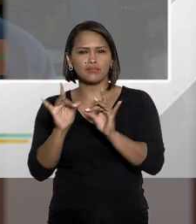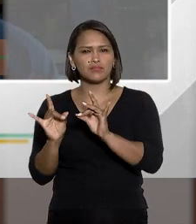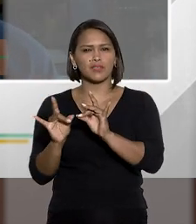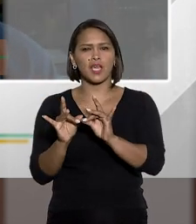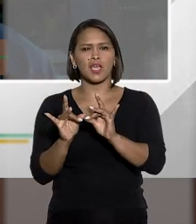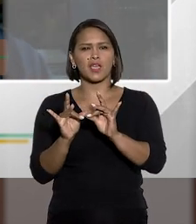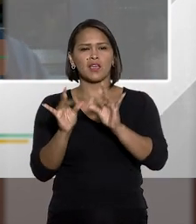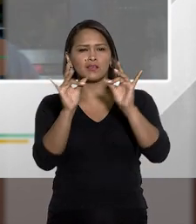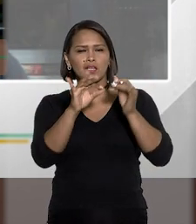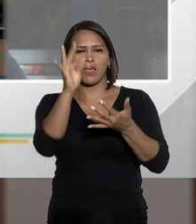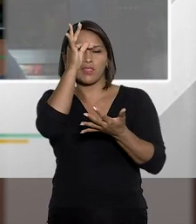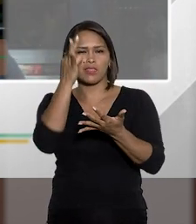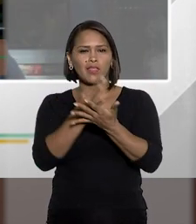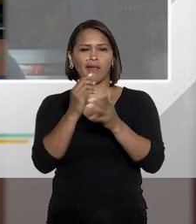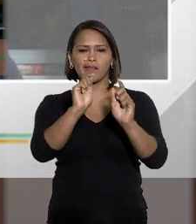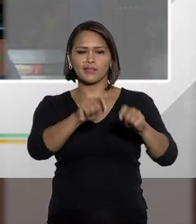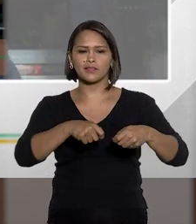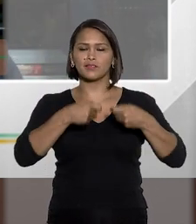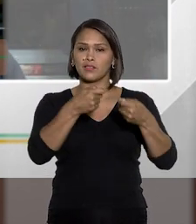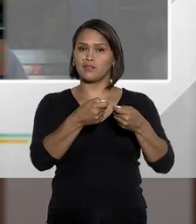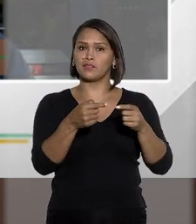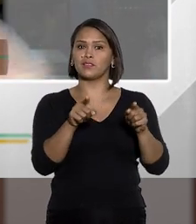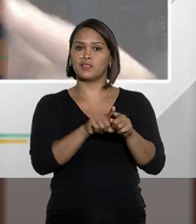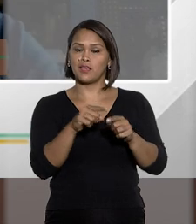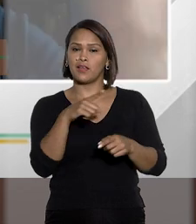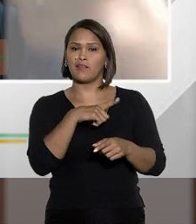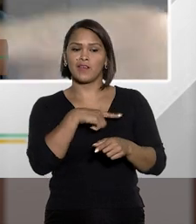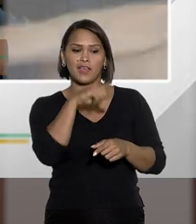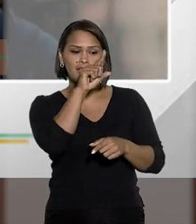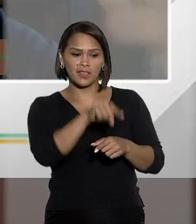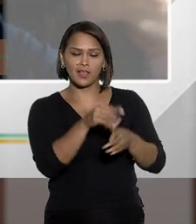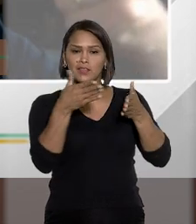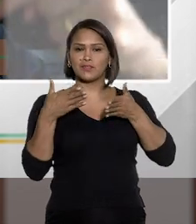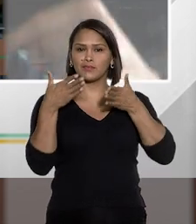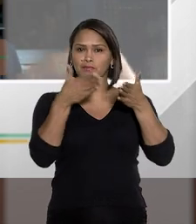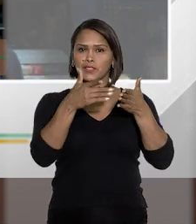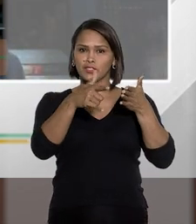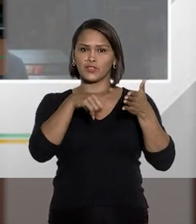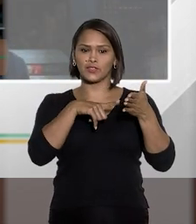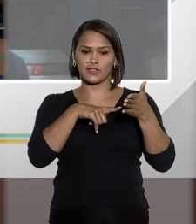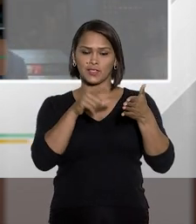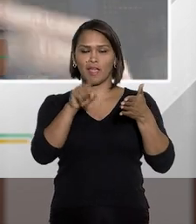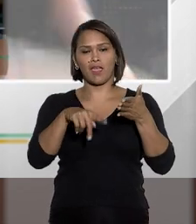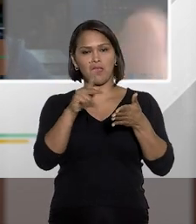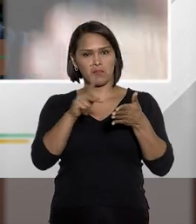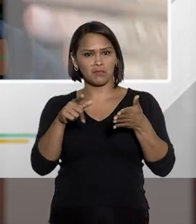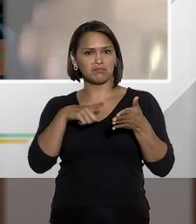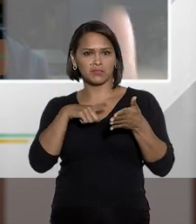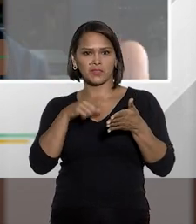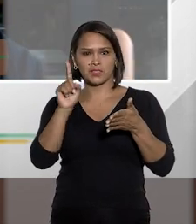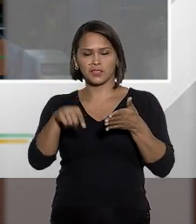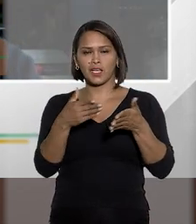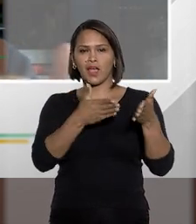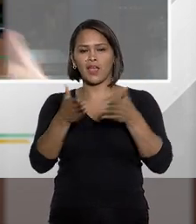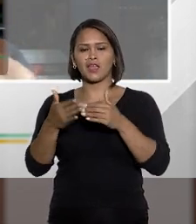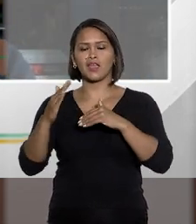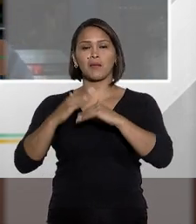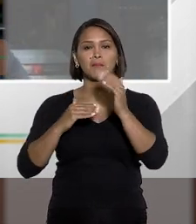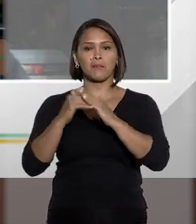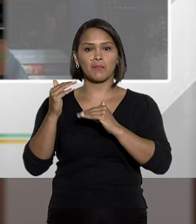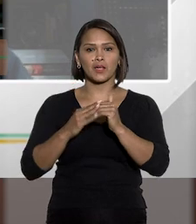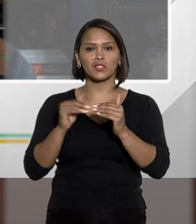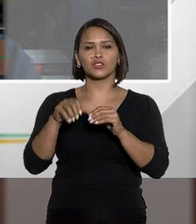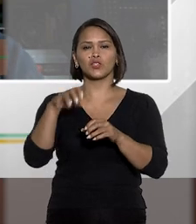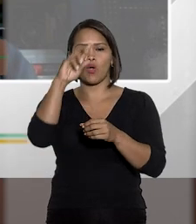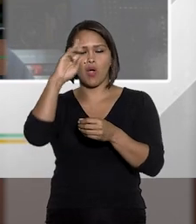espessas cinzas de teses defensivas, e aí tem, nesse sentido, Renato, nesse sentido daquele